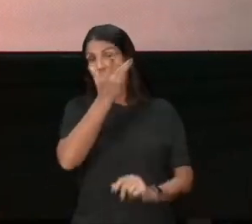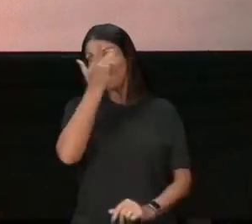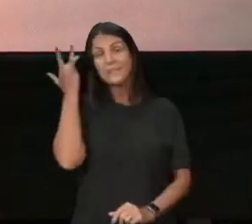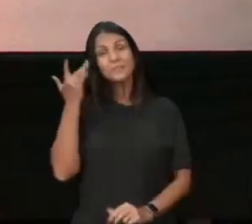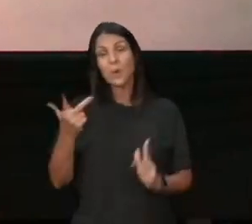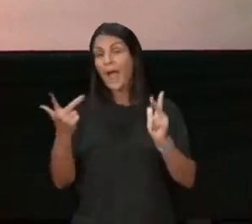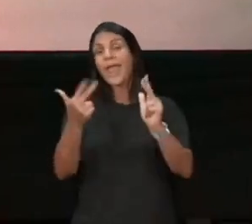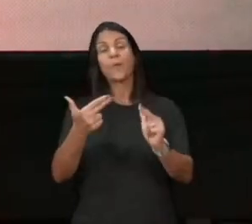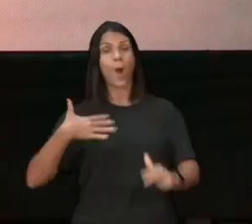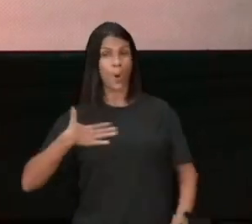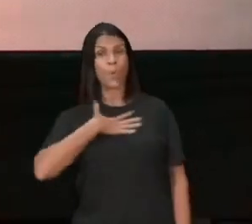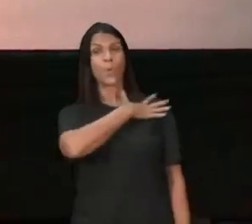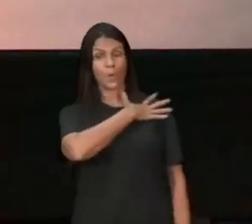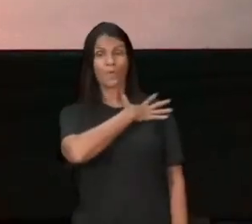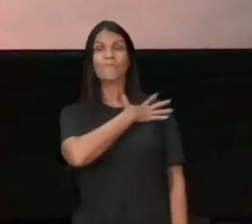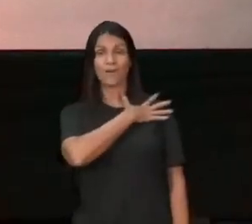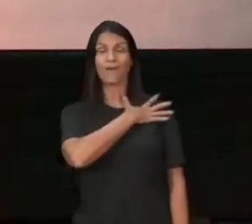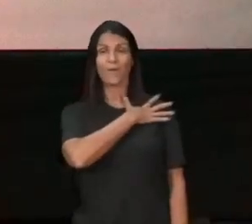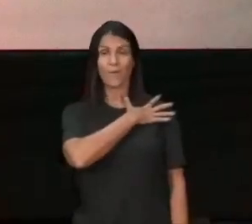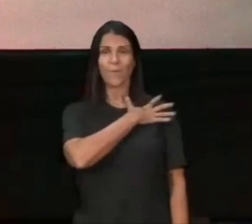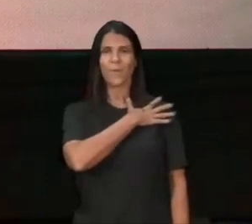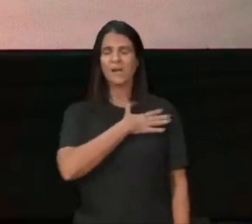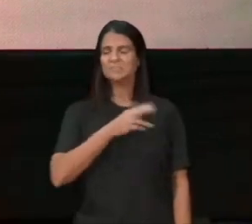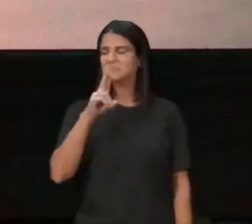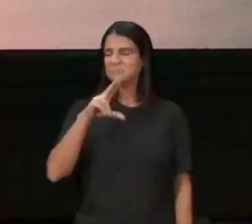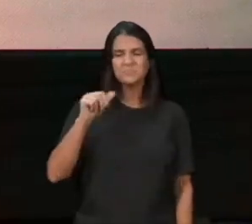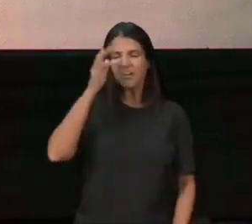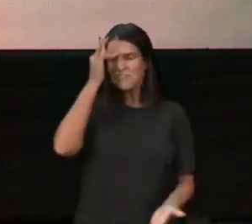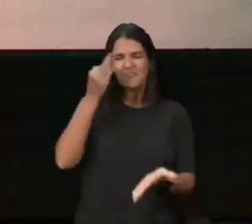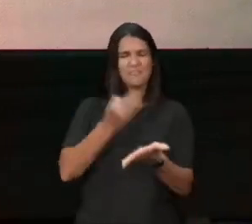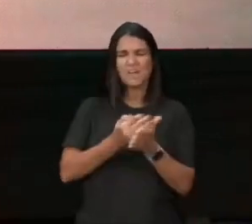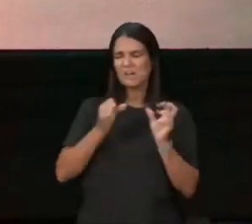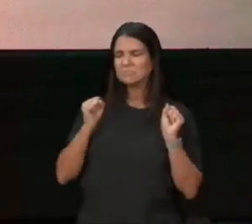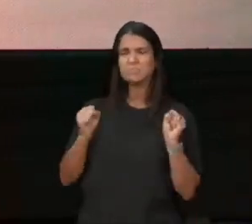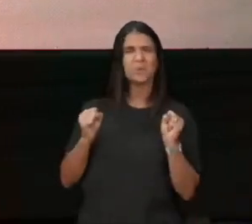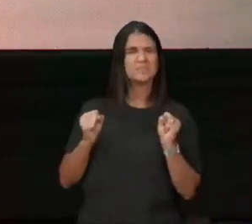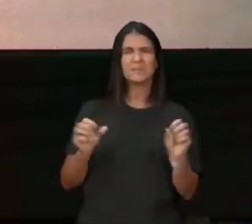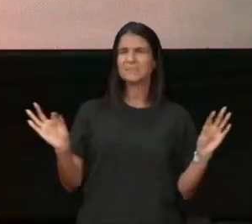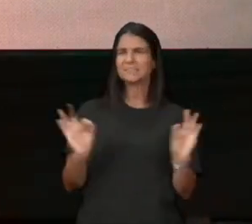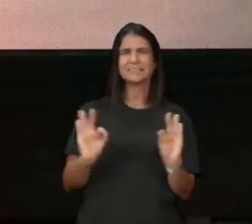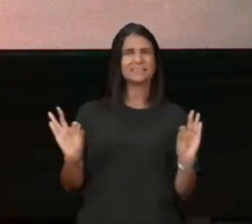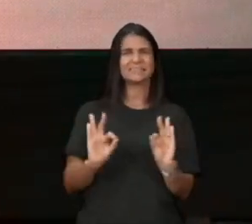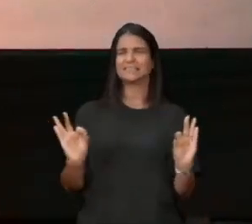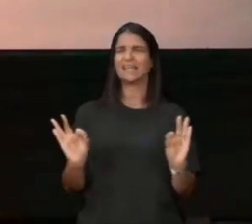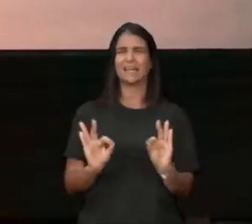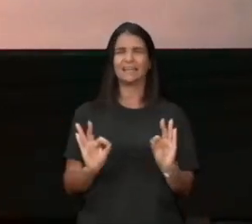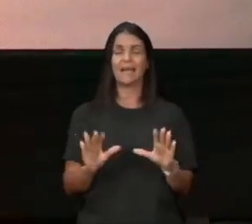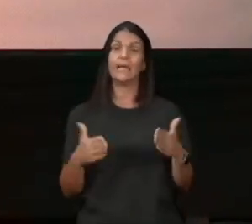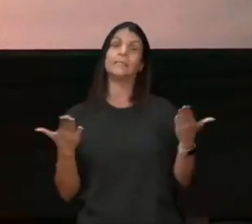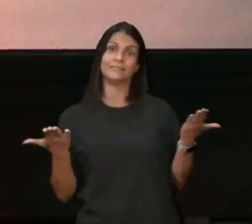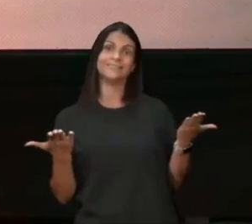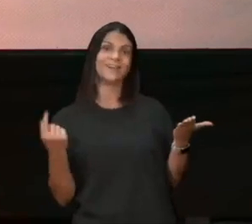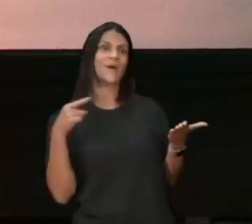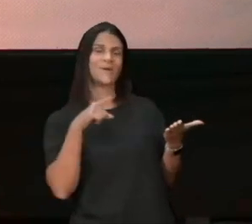ninguém agiu, dessa maneira, que ele nunca viu, uma fé tão poderosa, em ninguém, então querido, é para ser imitado, sim ou não?